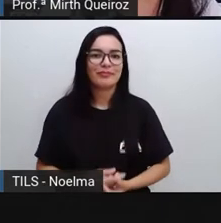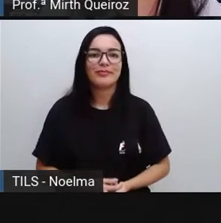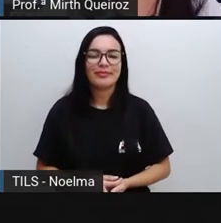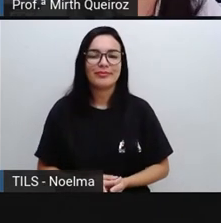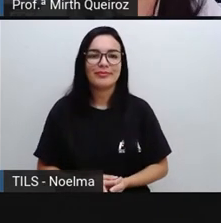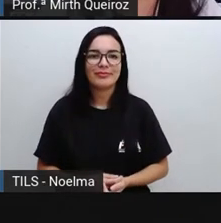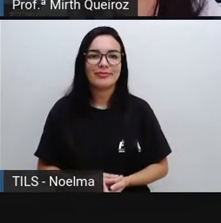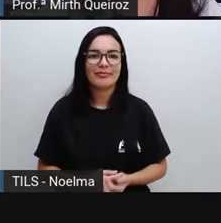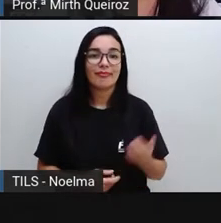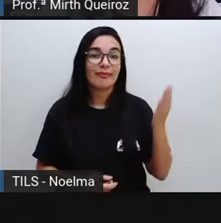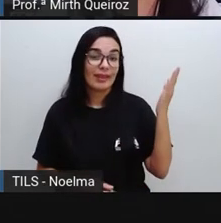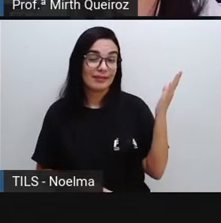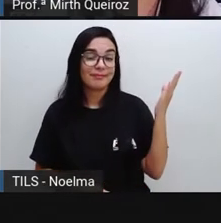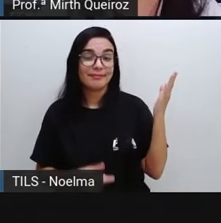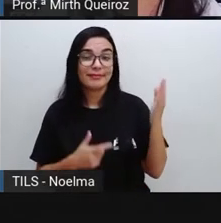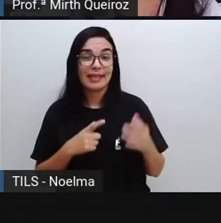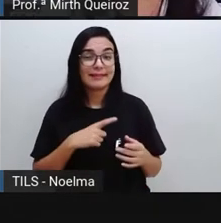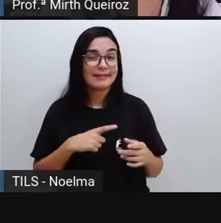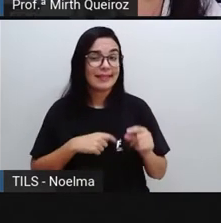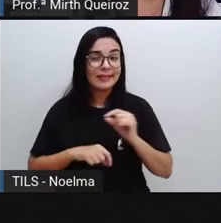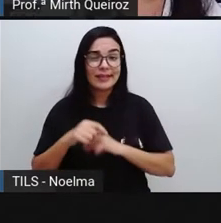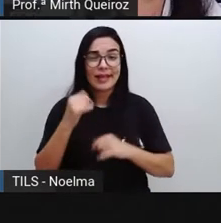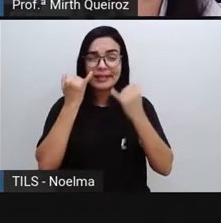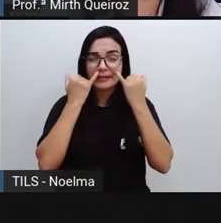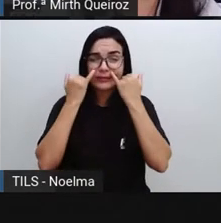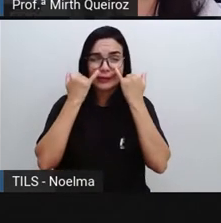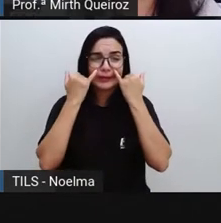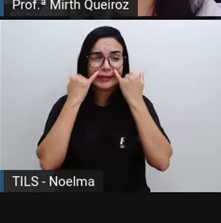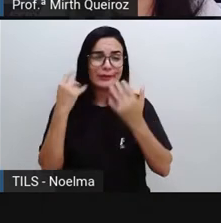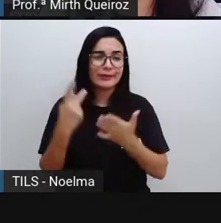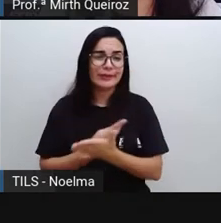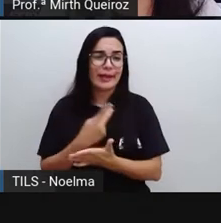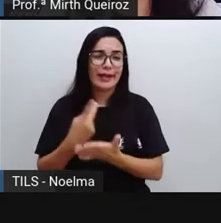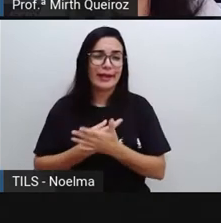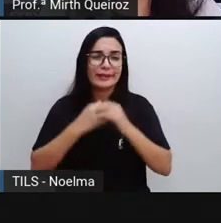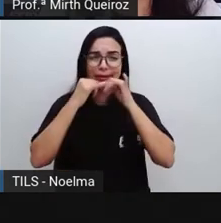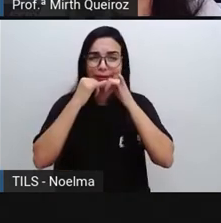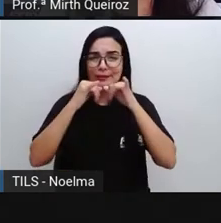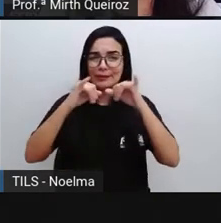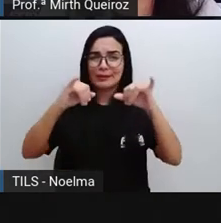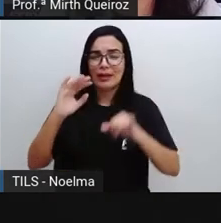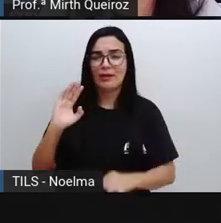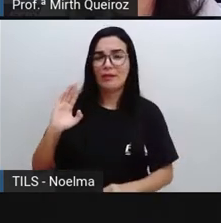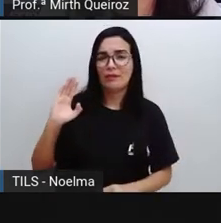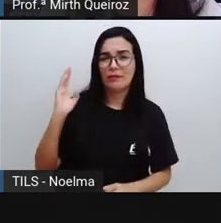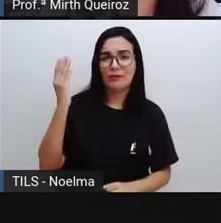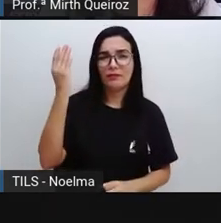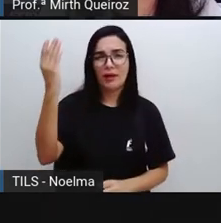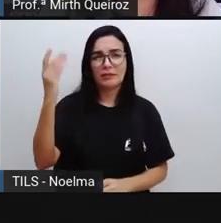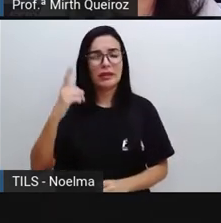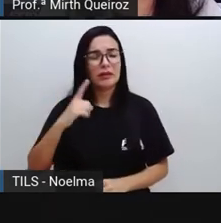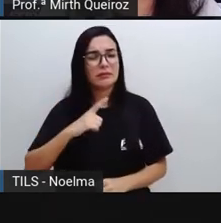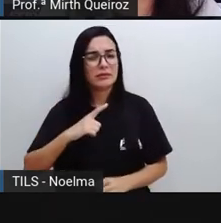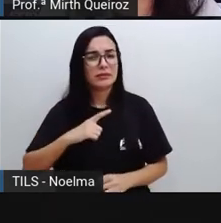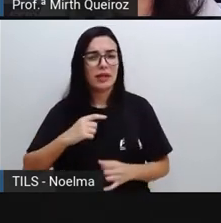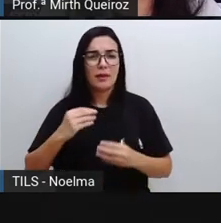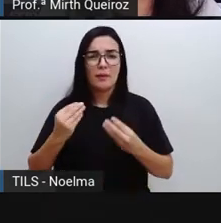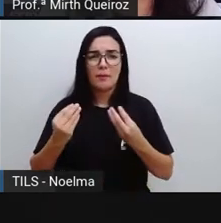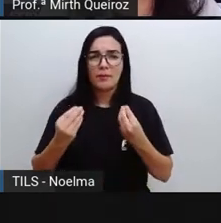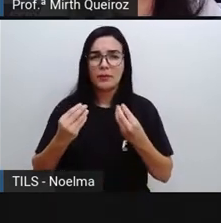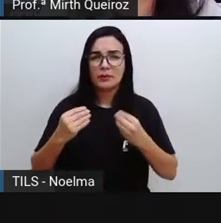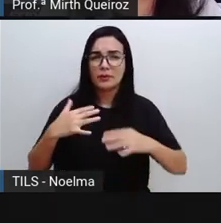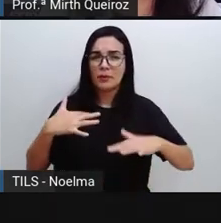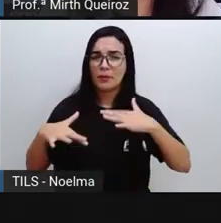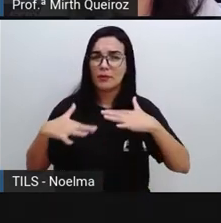No entanto, informações errôneas, divulgadas em diversos meios, têm feito ressurgir movimentos